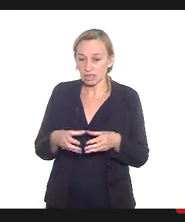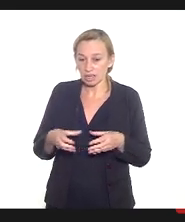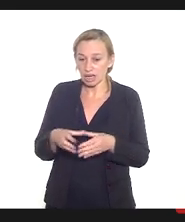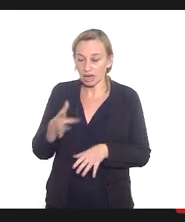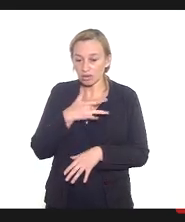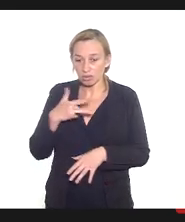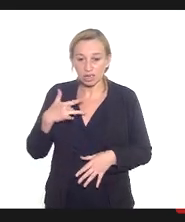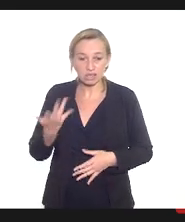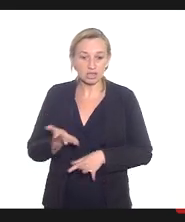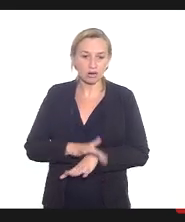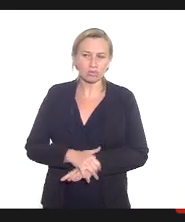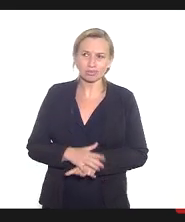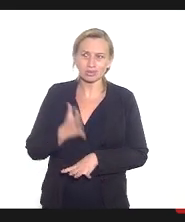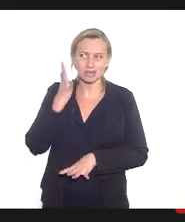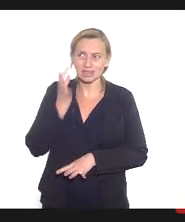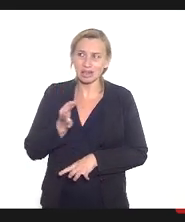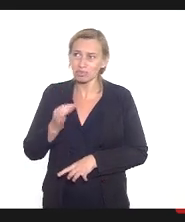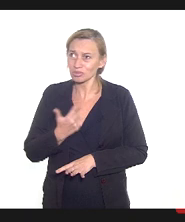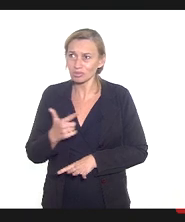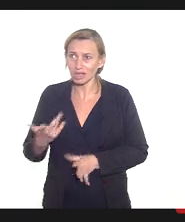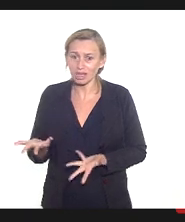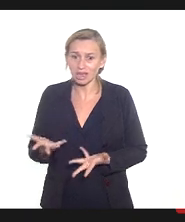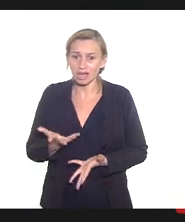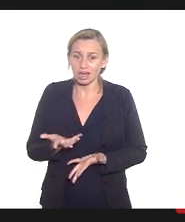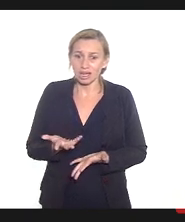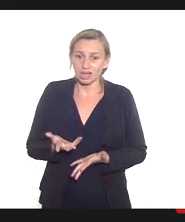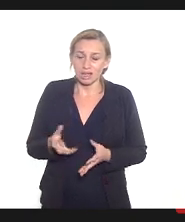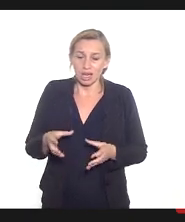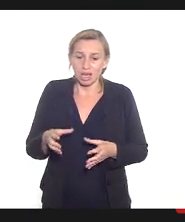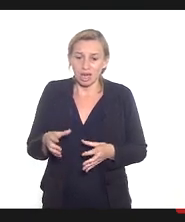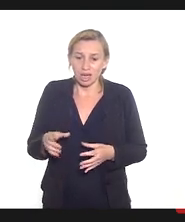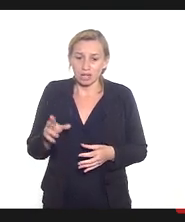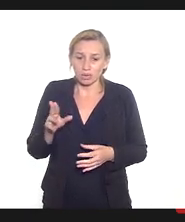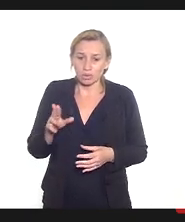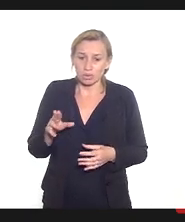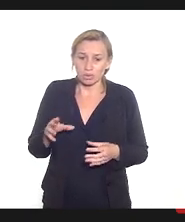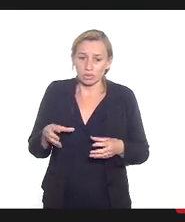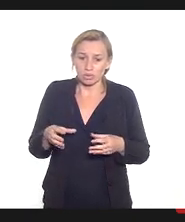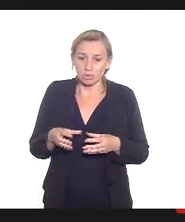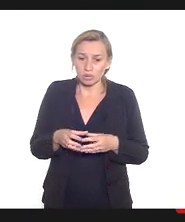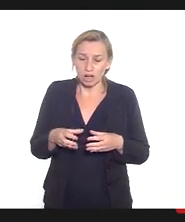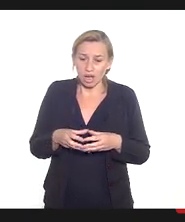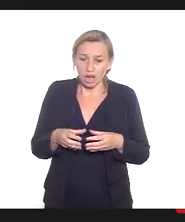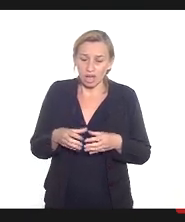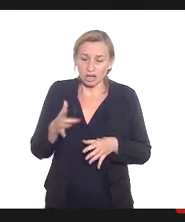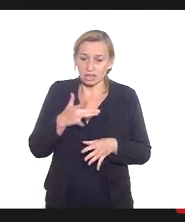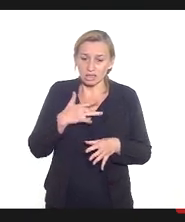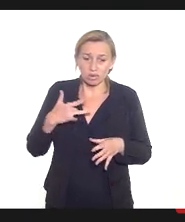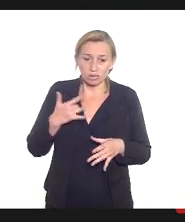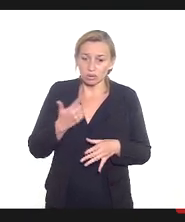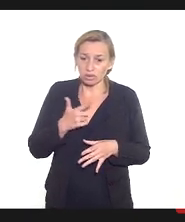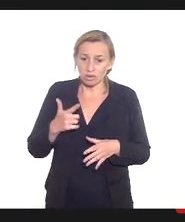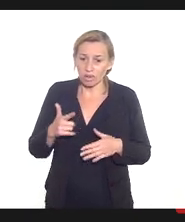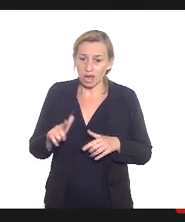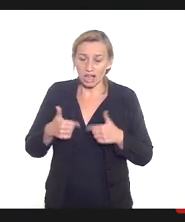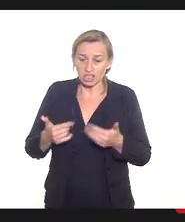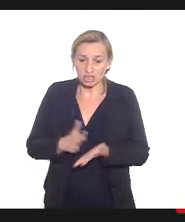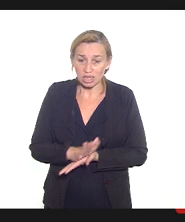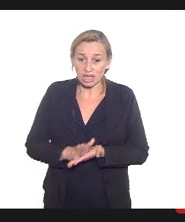a gente sabe que não tem as unidades de saúde não funcionam agora mesmo estou com a minha